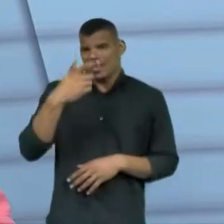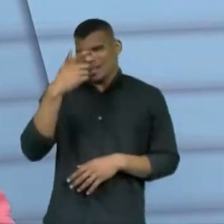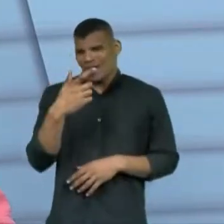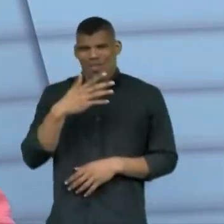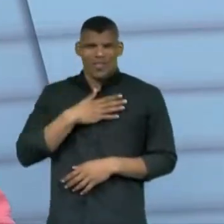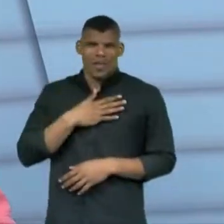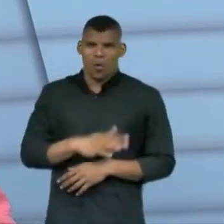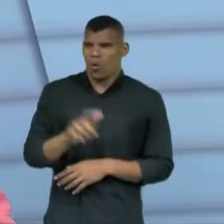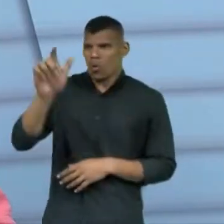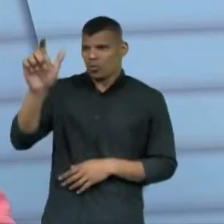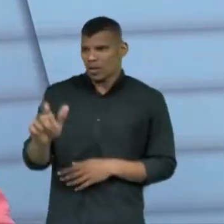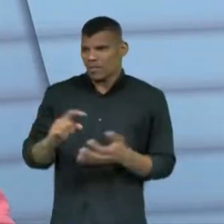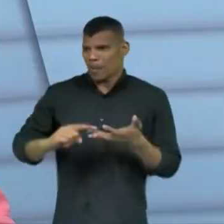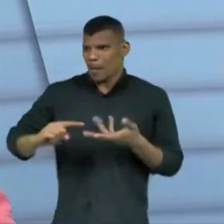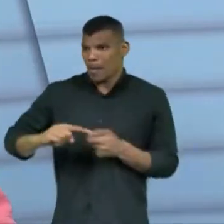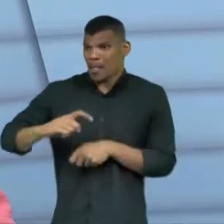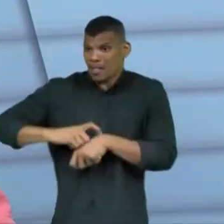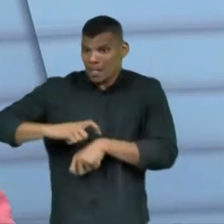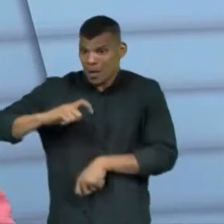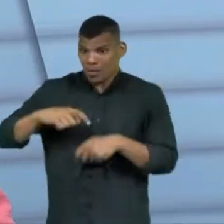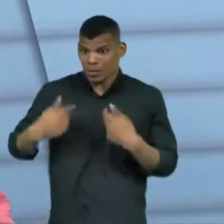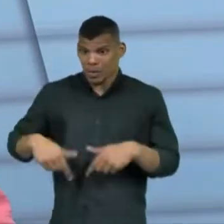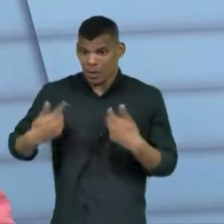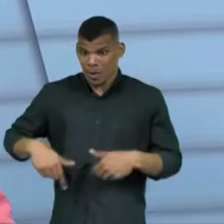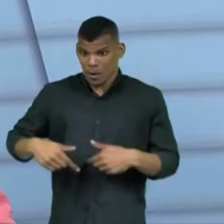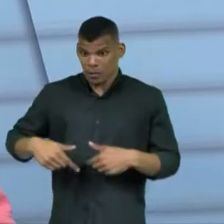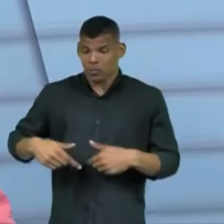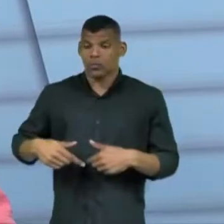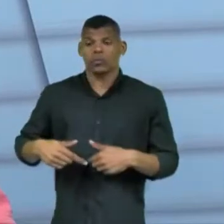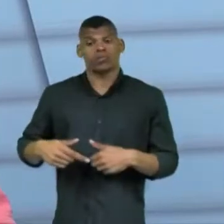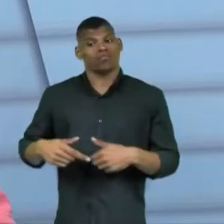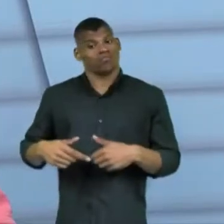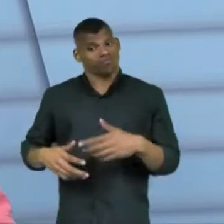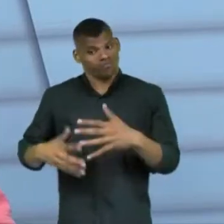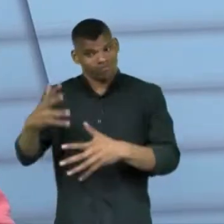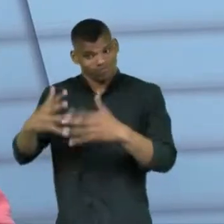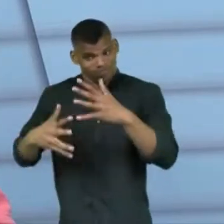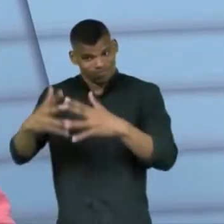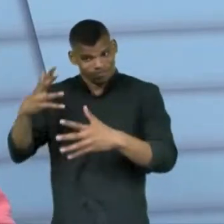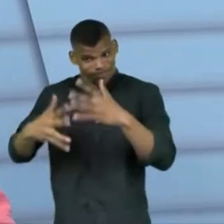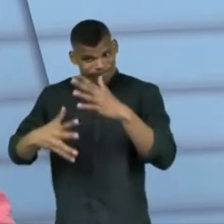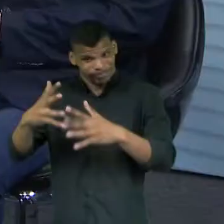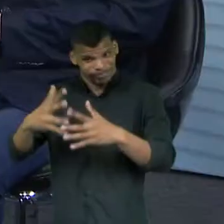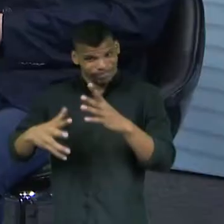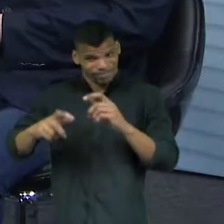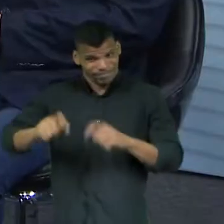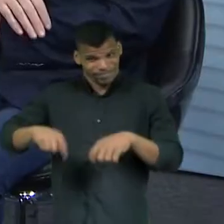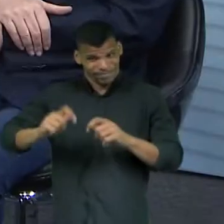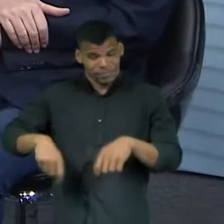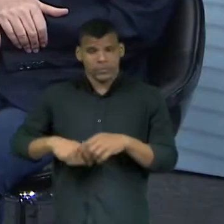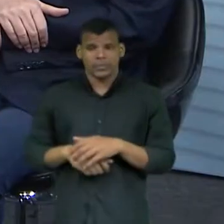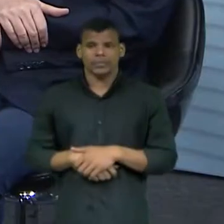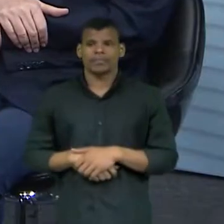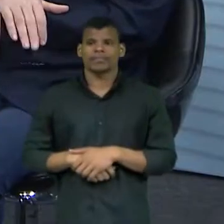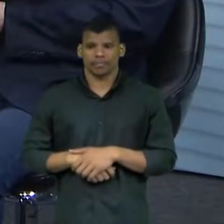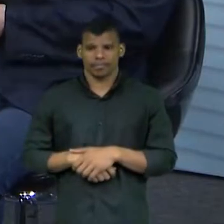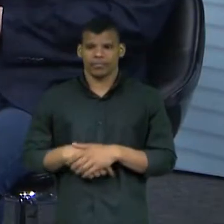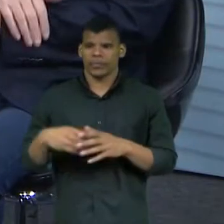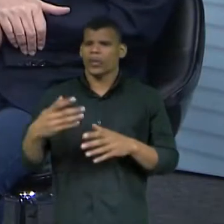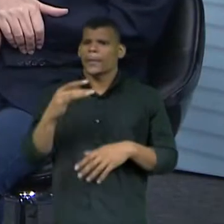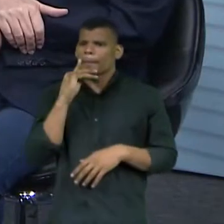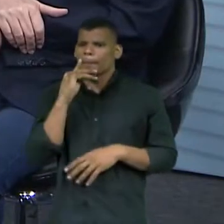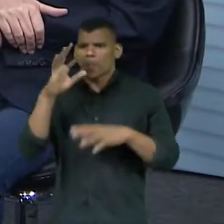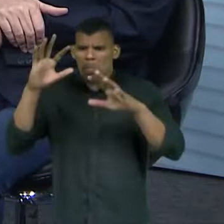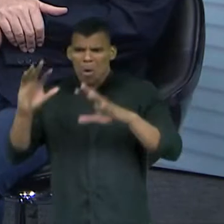candidato, aquilo é uma conduta vedada. No horário do expediente. No horário do expediente. Fora do expediente. é chamado horário comercial. Isso. Fora do expediente,